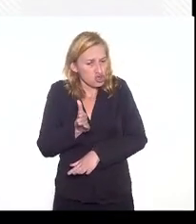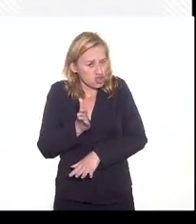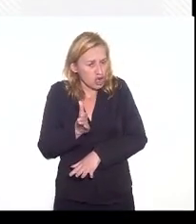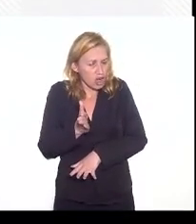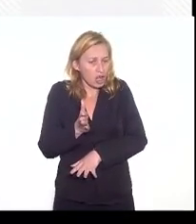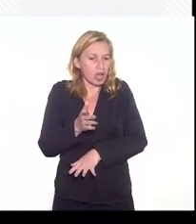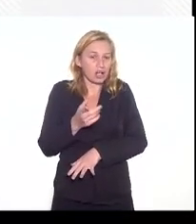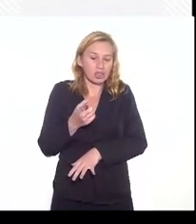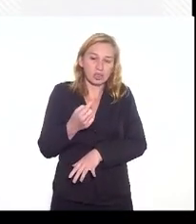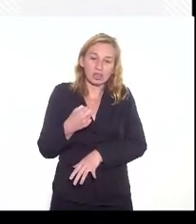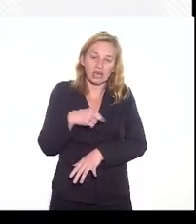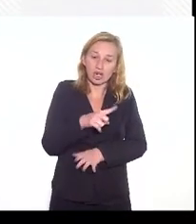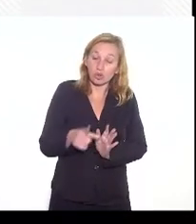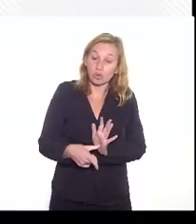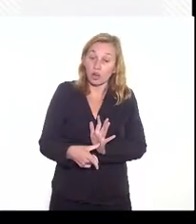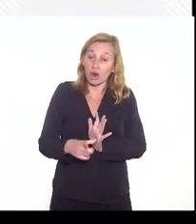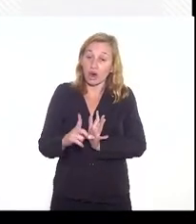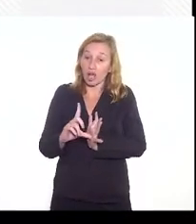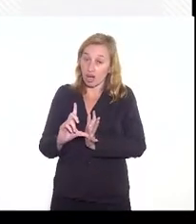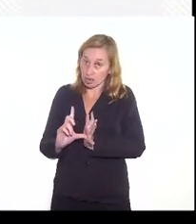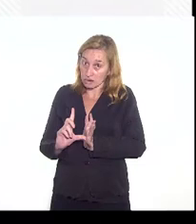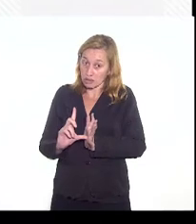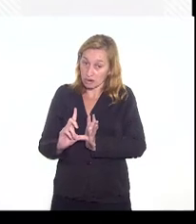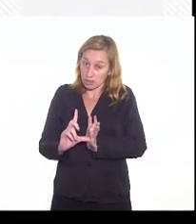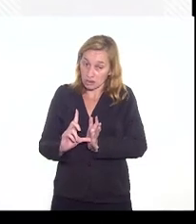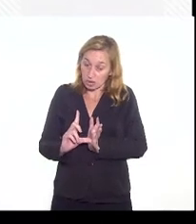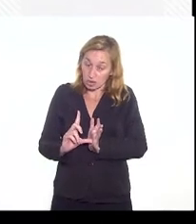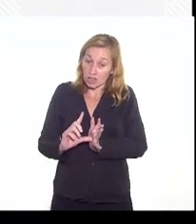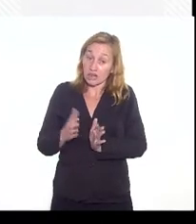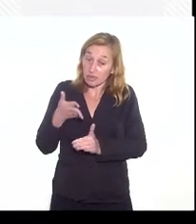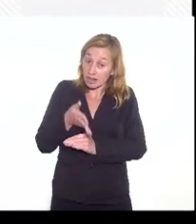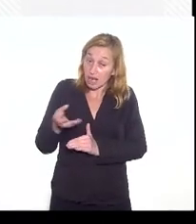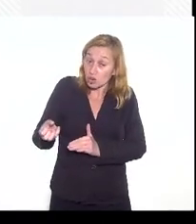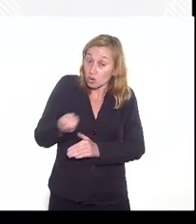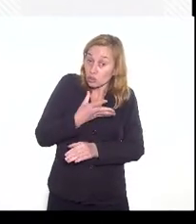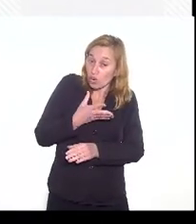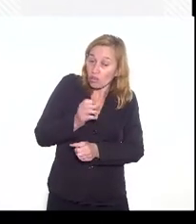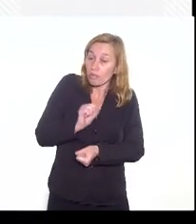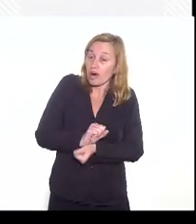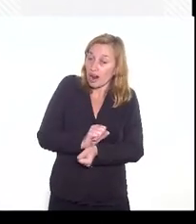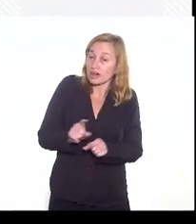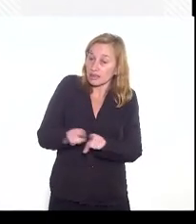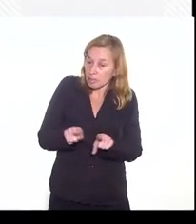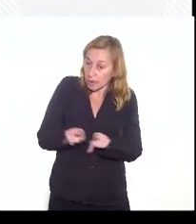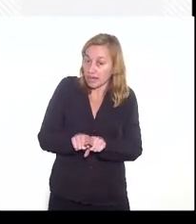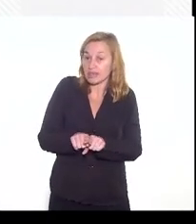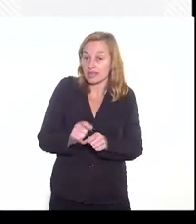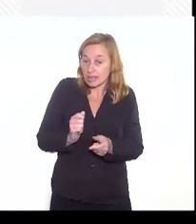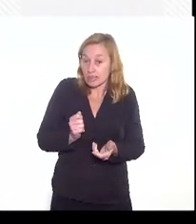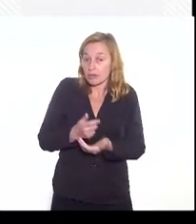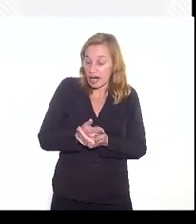ter participado do anterior e ter entrado no novo, a gente acabou suspendendo também o regime. Então,